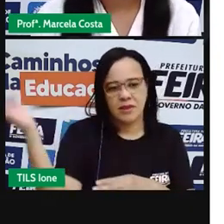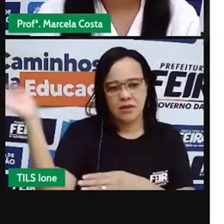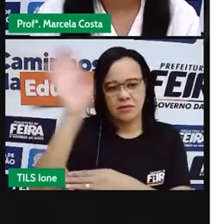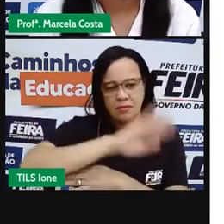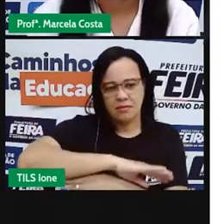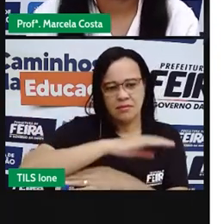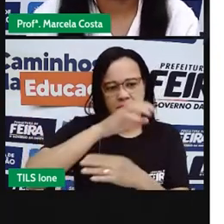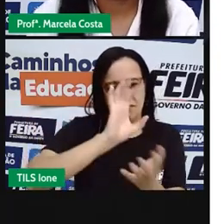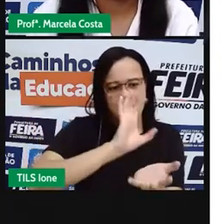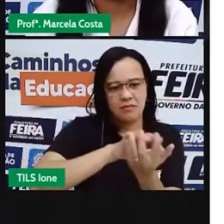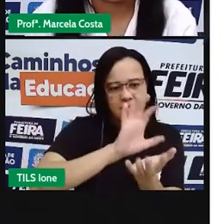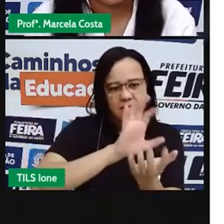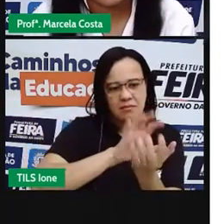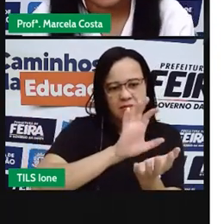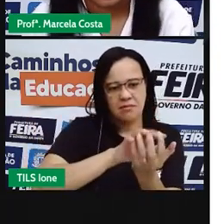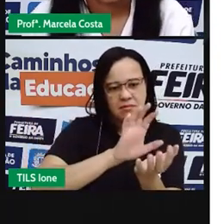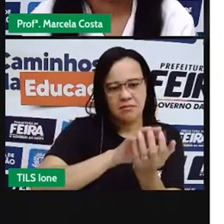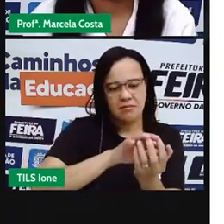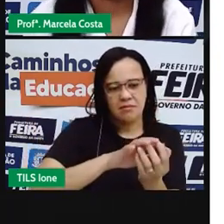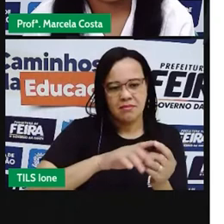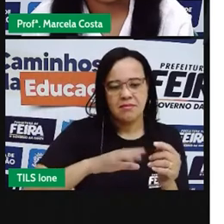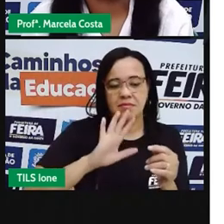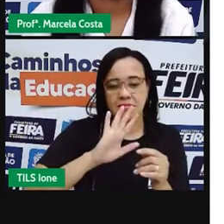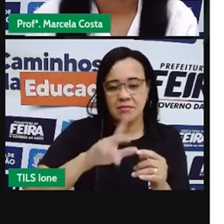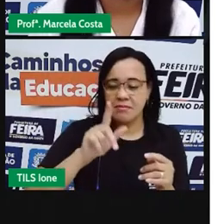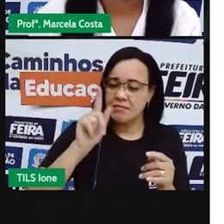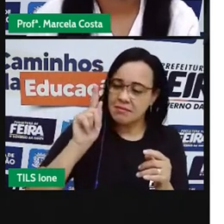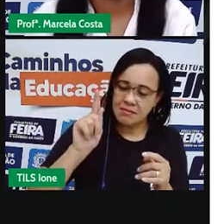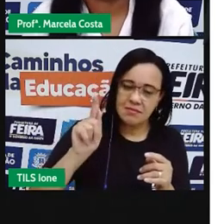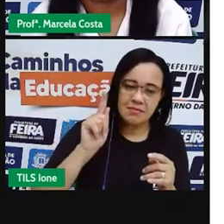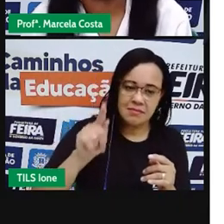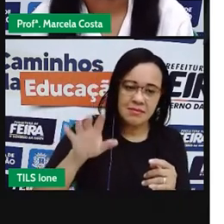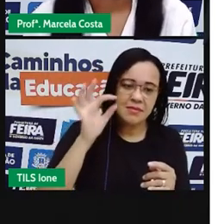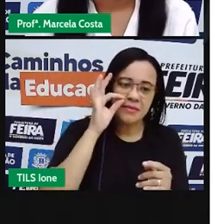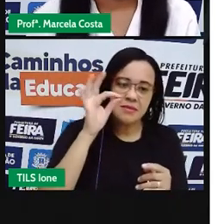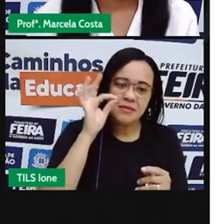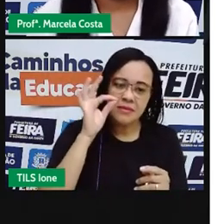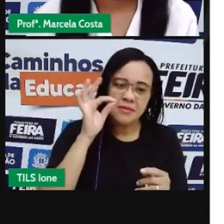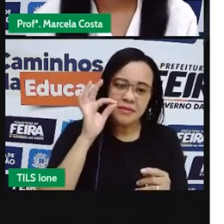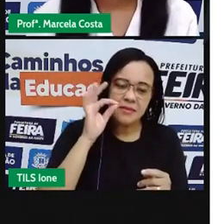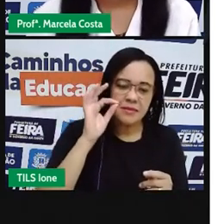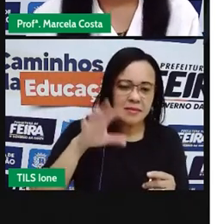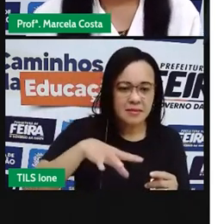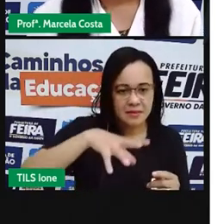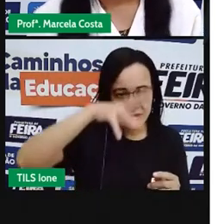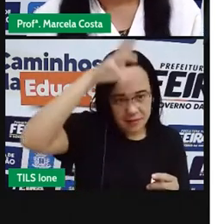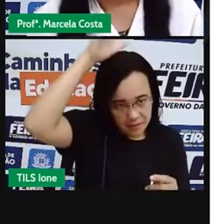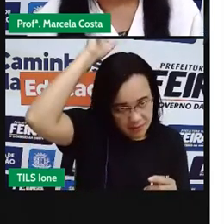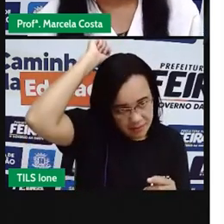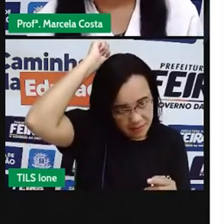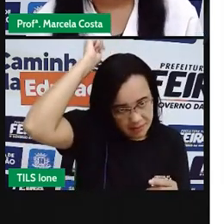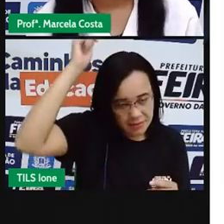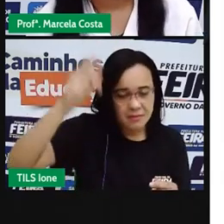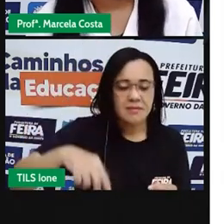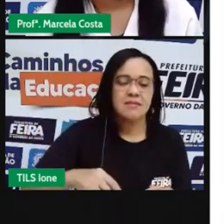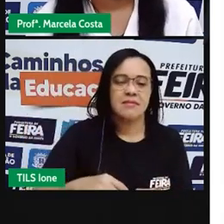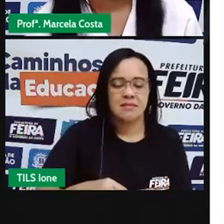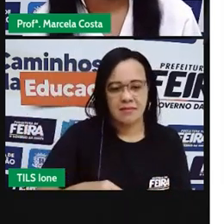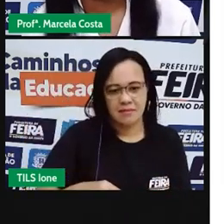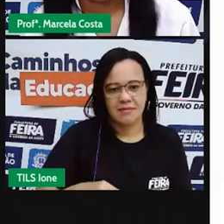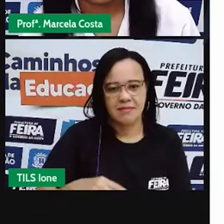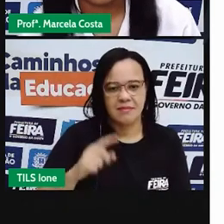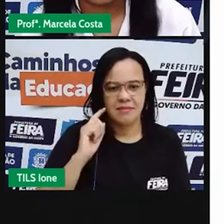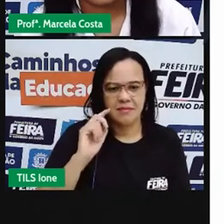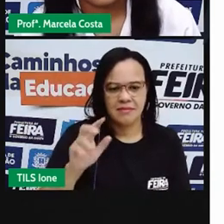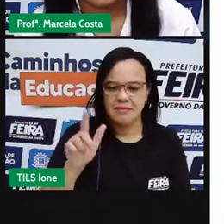escrever com a letra G, de gato, de galinha. Tá certo? E esse G